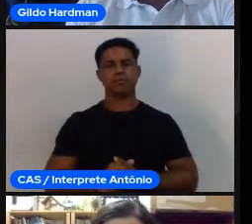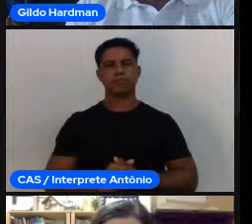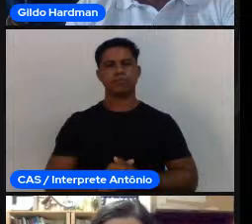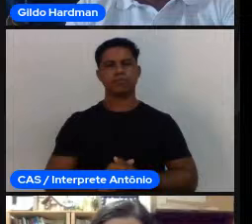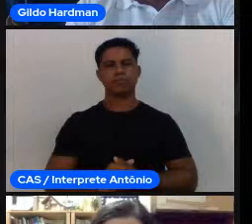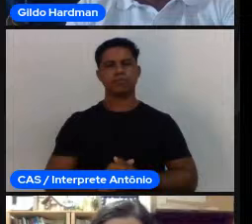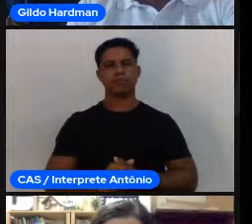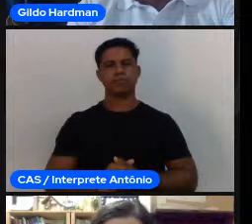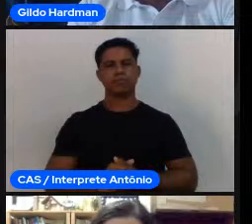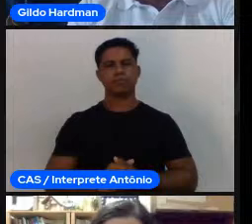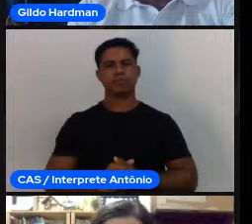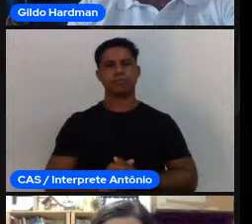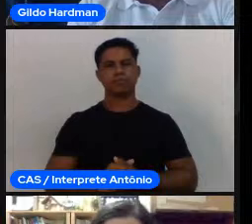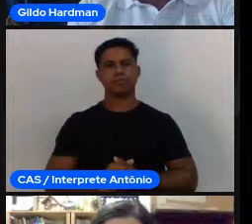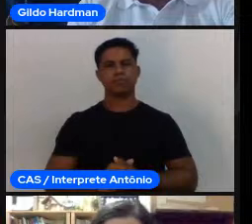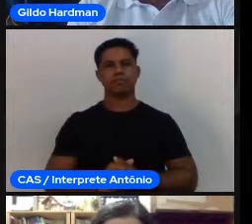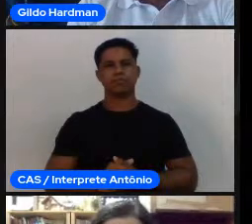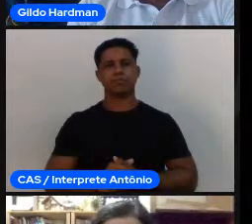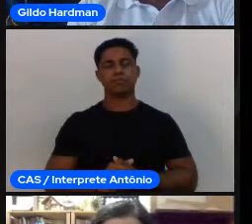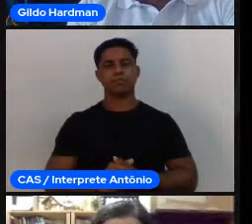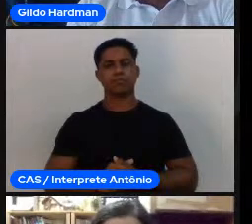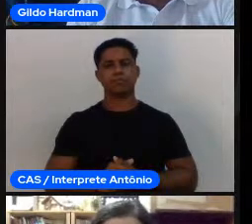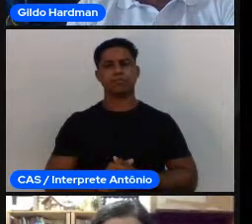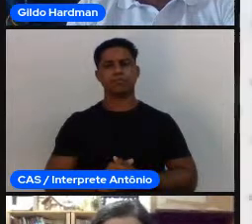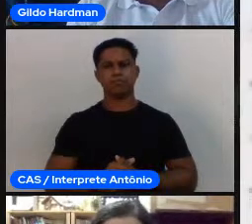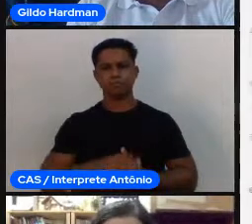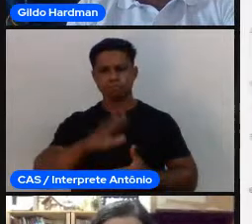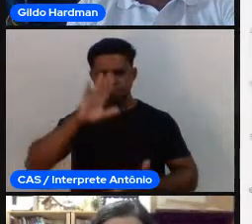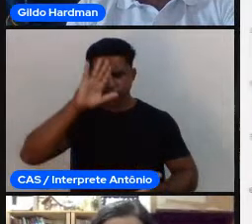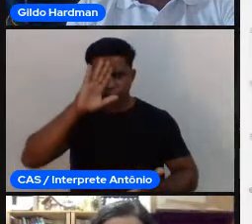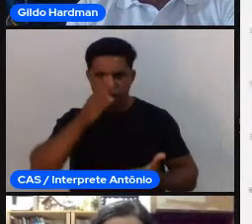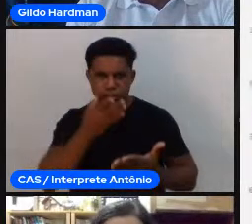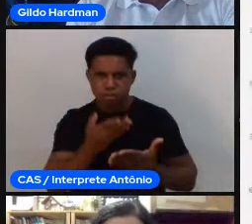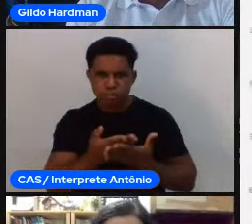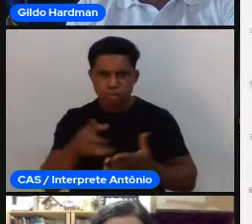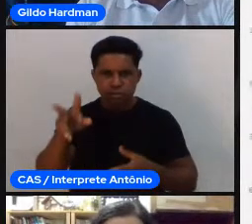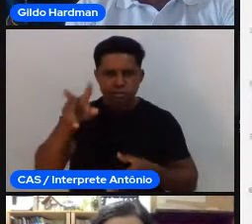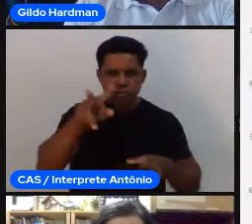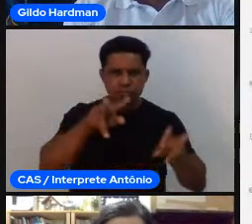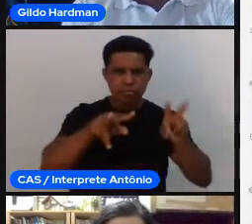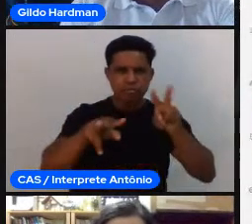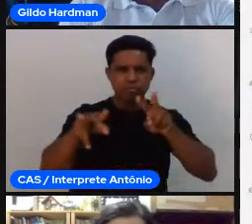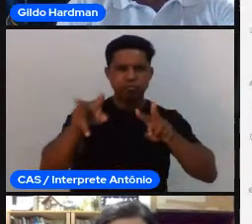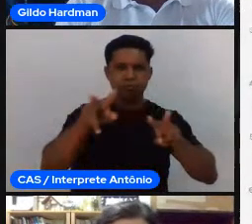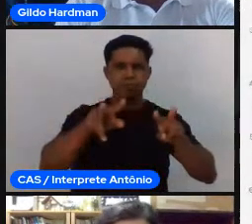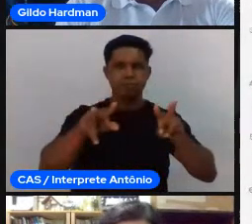Acredito que vocês já estejam vendo aí a minha tela.